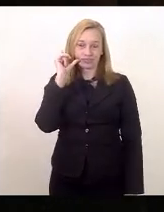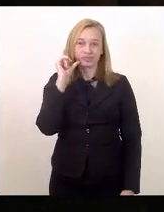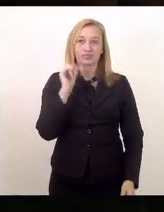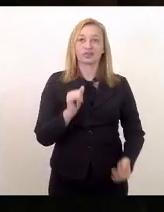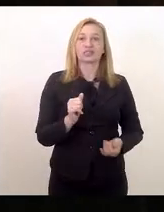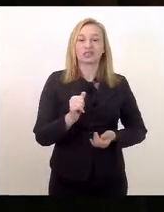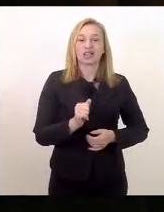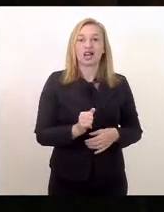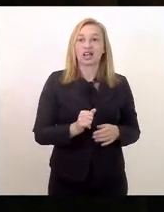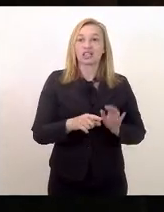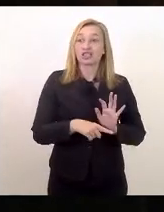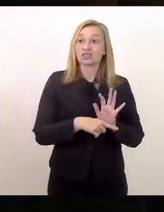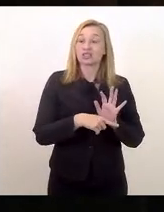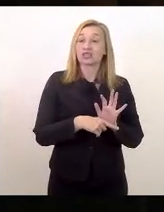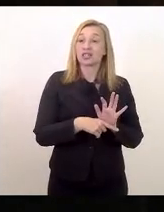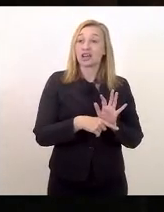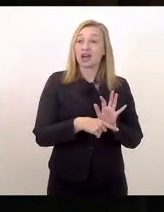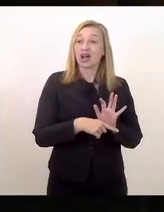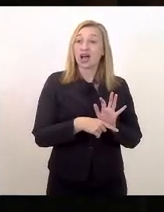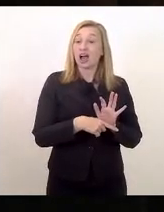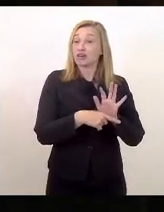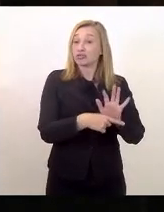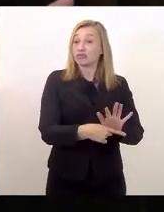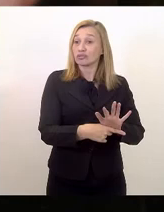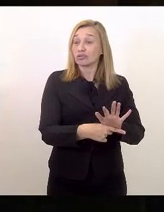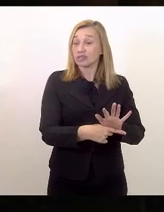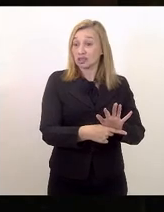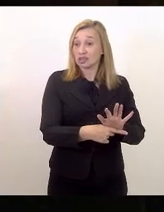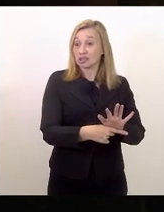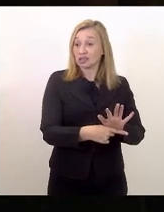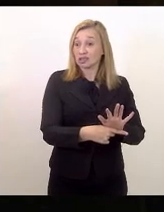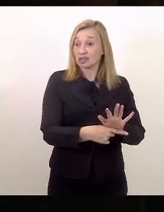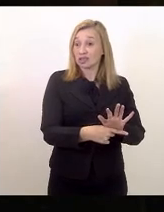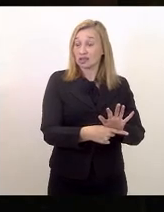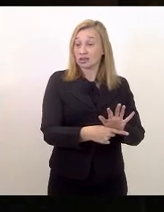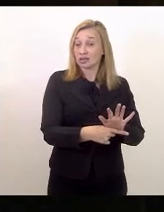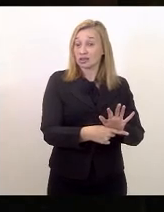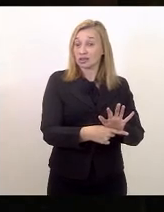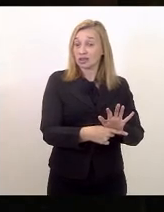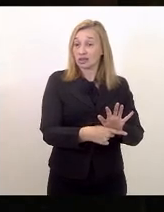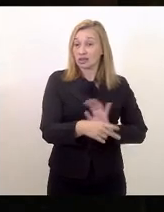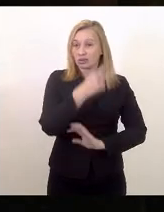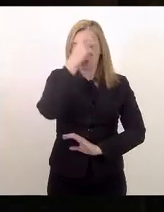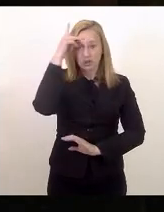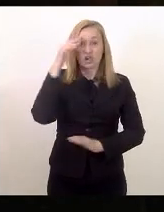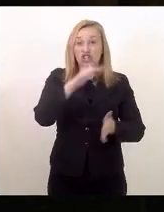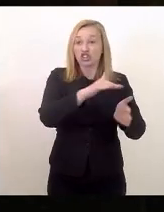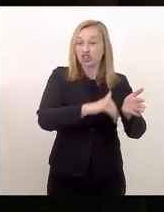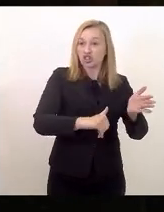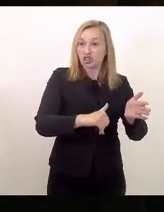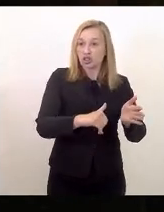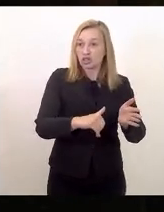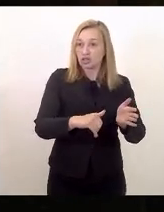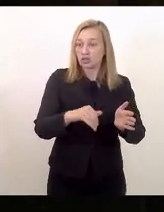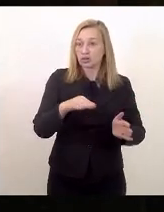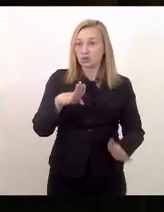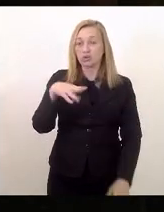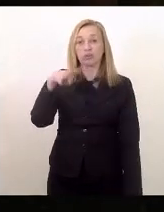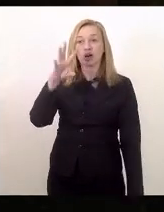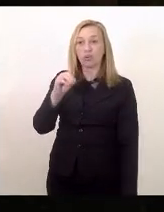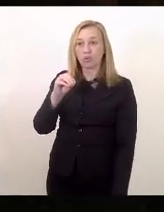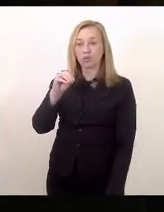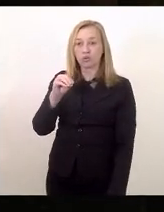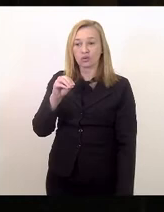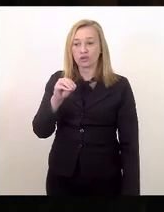vitimados, que retira do banco de cargos 40 cargos,